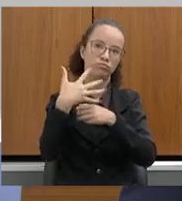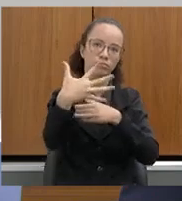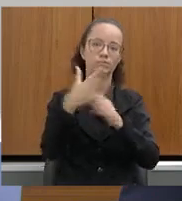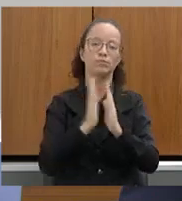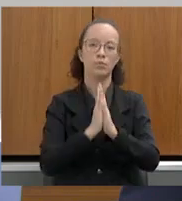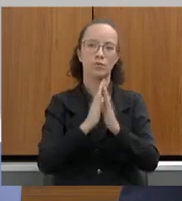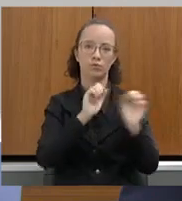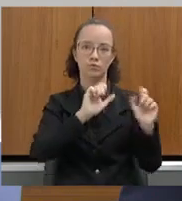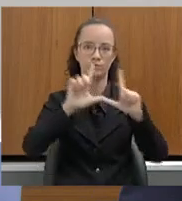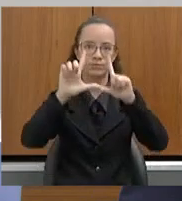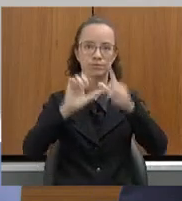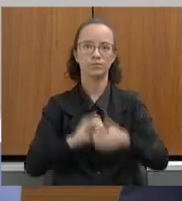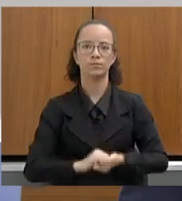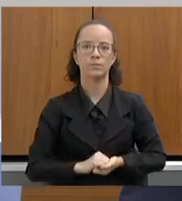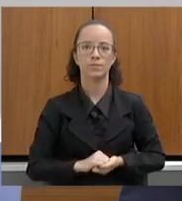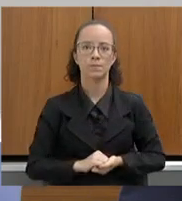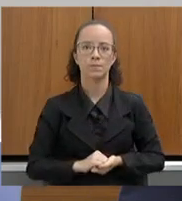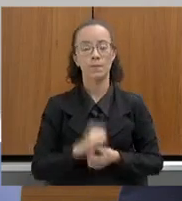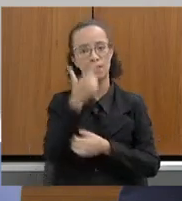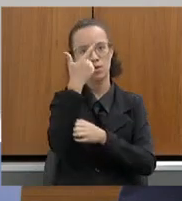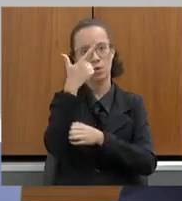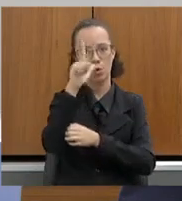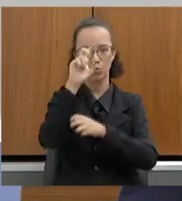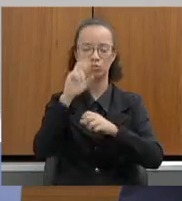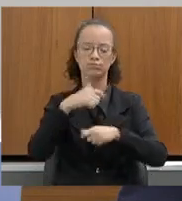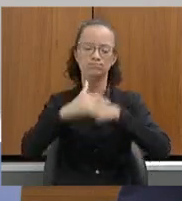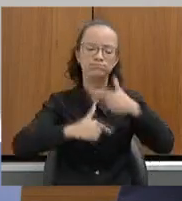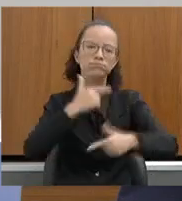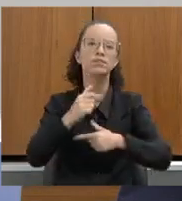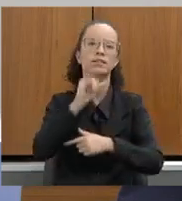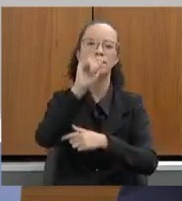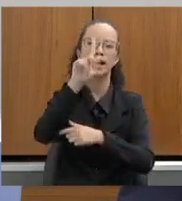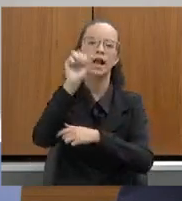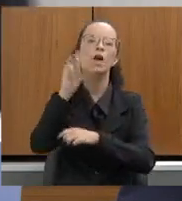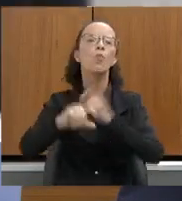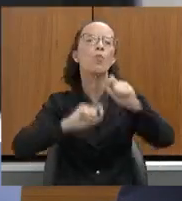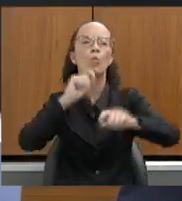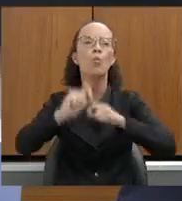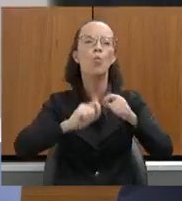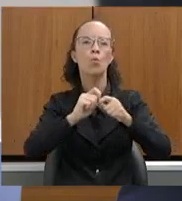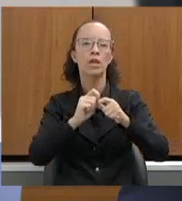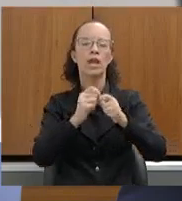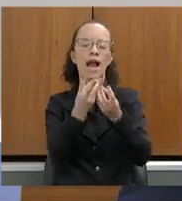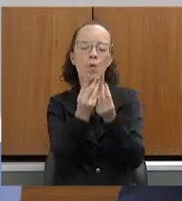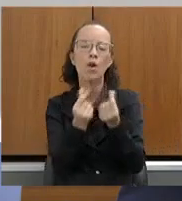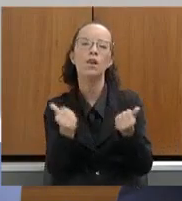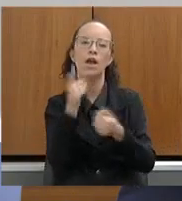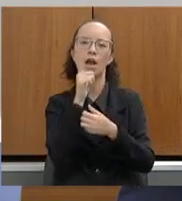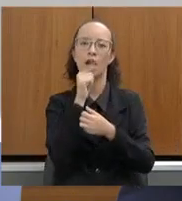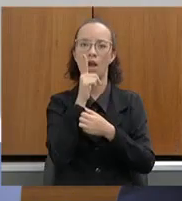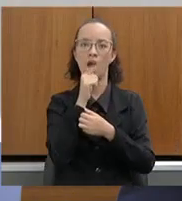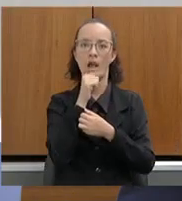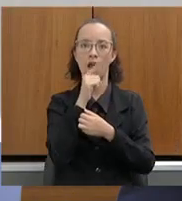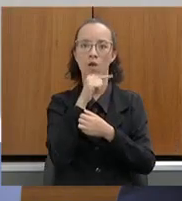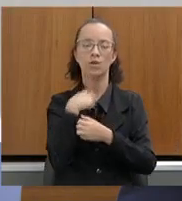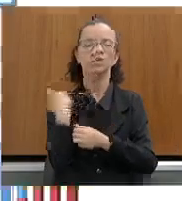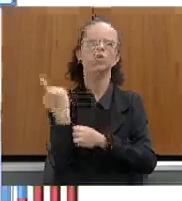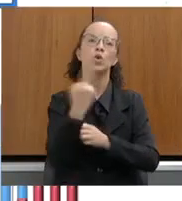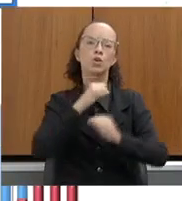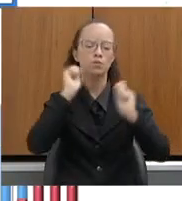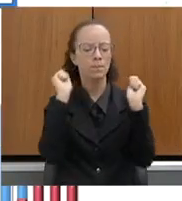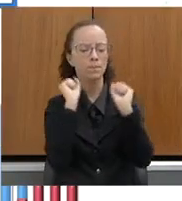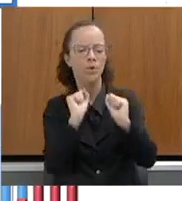favor. Um outro importante trabalho do IGAM é o monitoramento da qualidade da água, que nos permite ter um